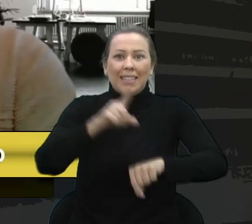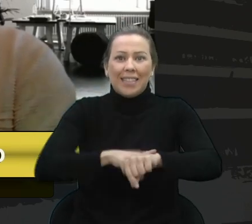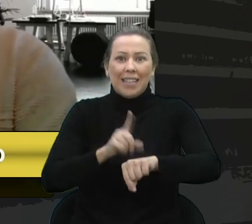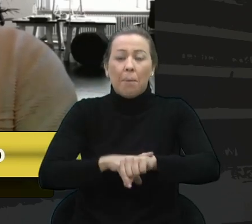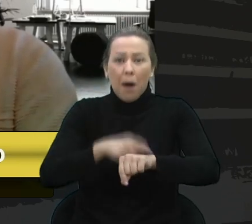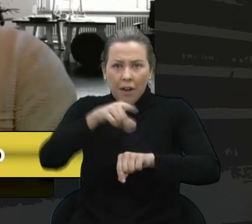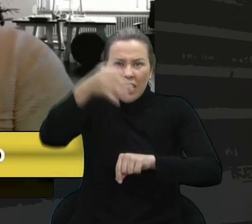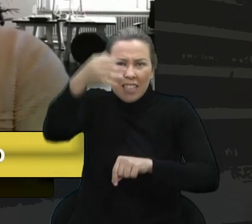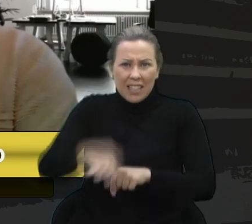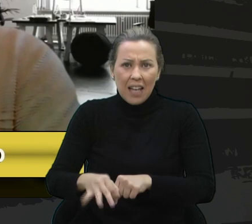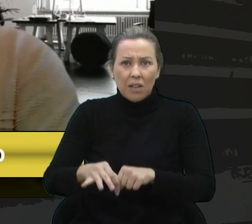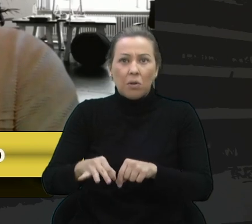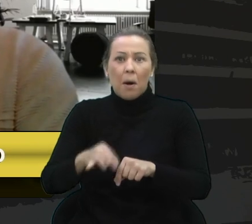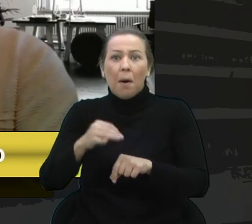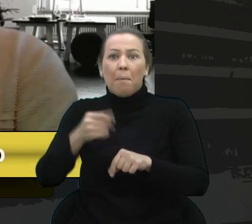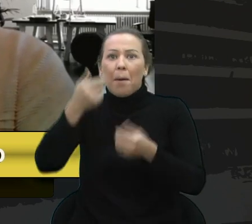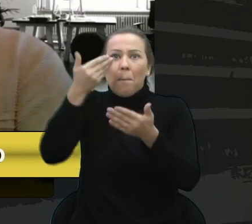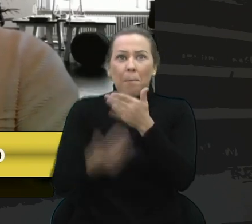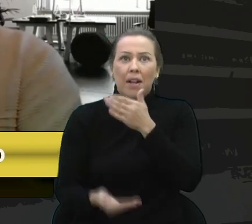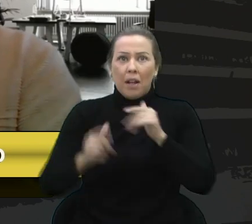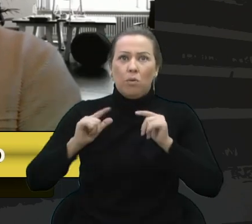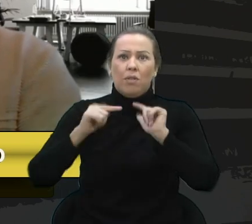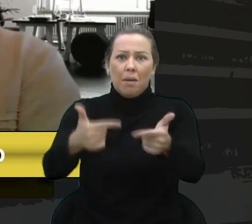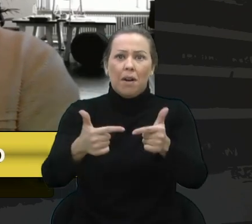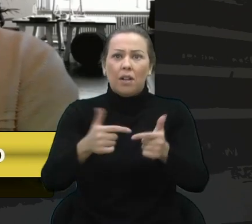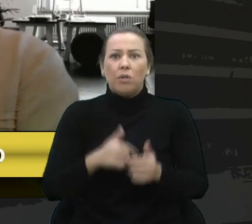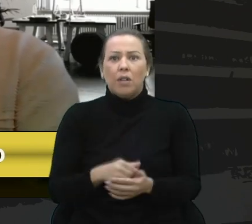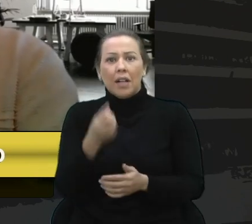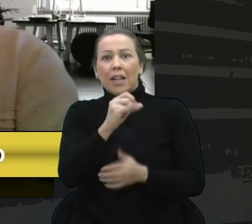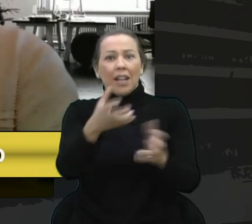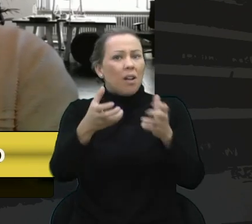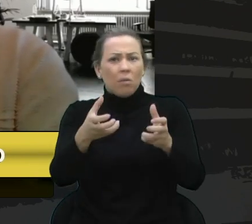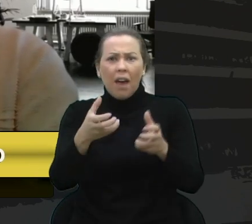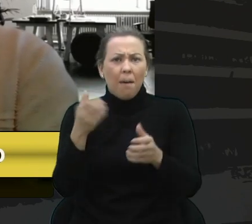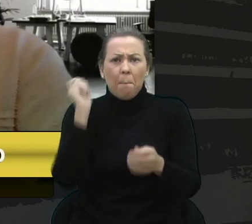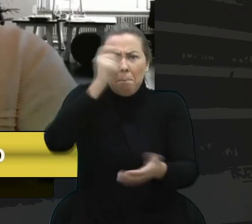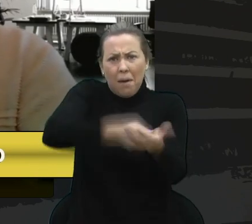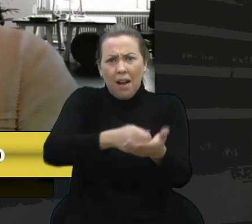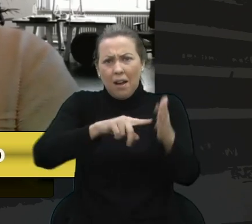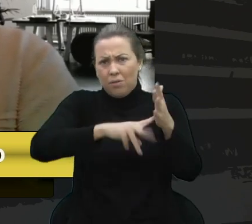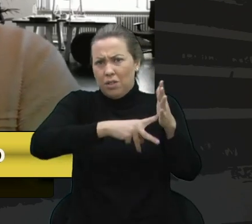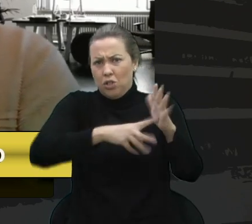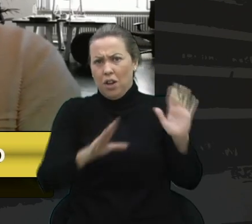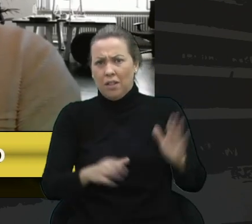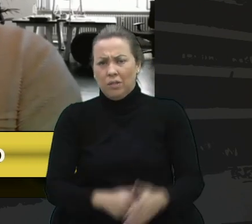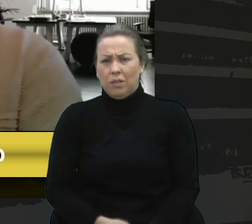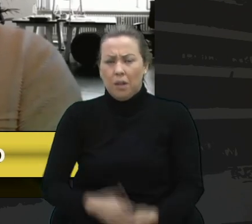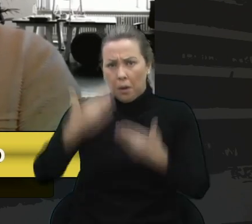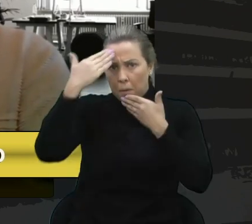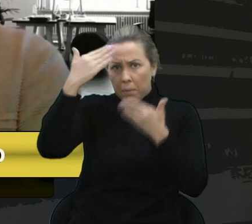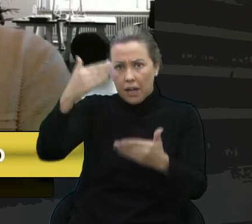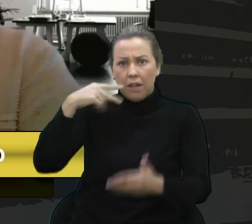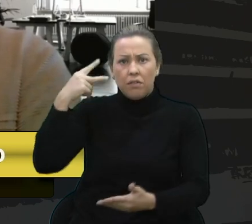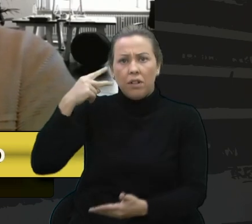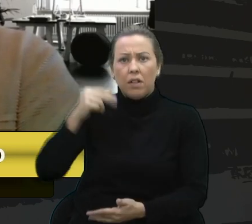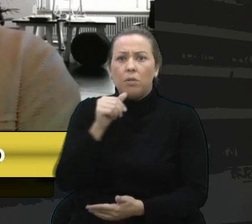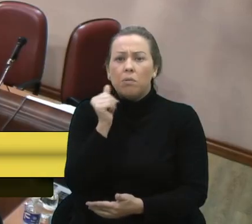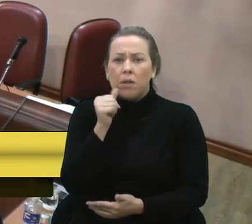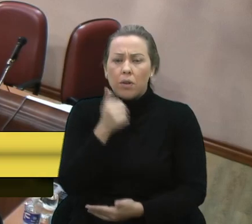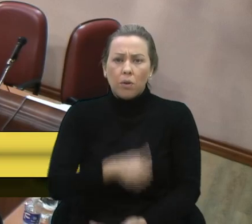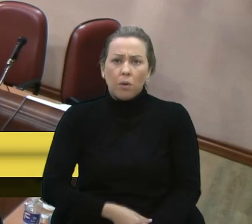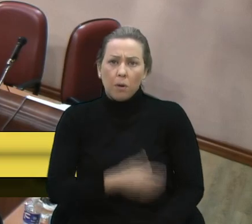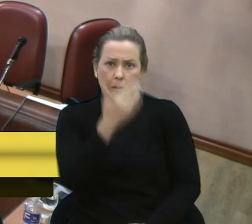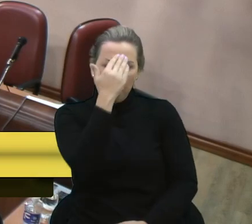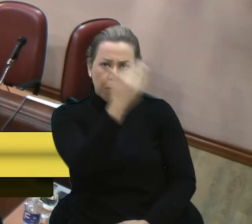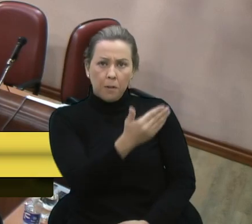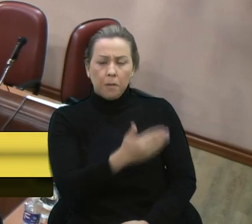forma certa para não ser prejudicado o trabalhador que não quer contribuir por esse roubo. Obrigado, vereador Marcon. Obrigado, senhor presidente.